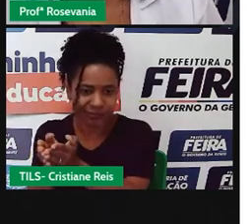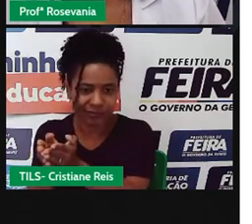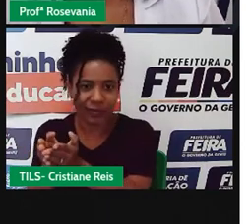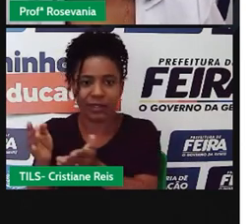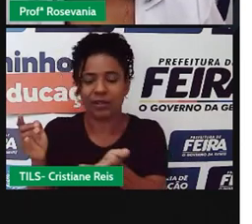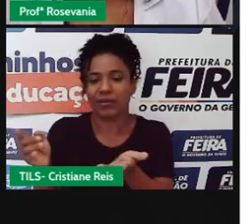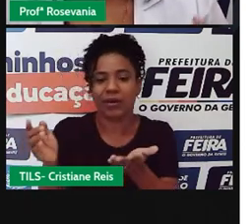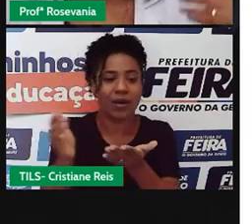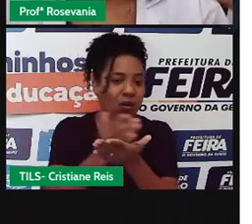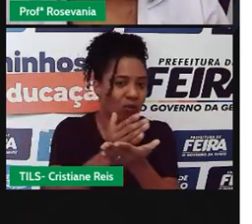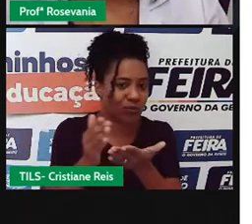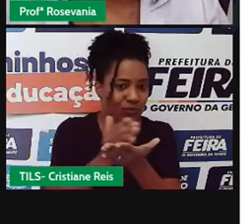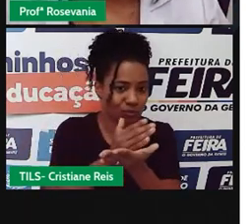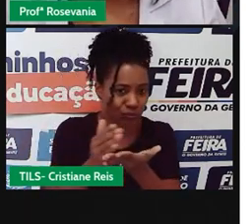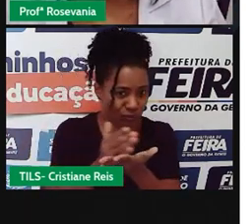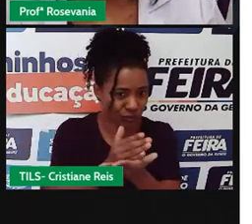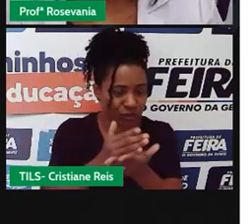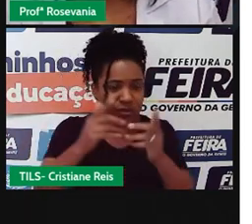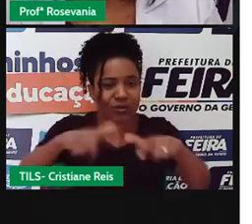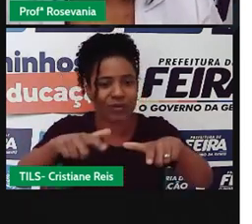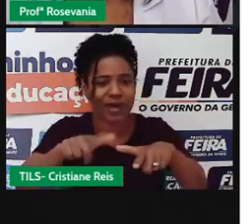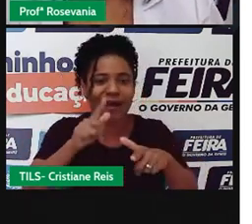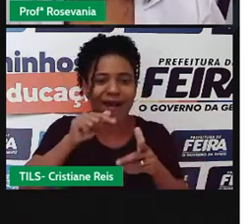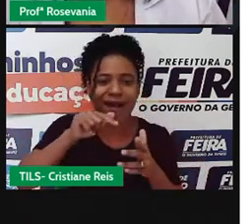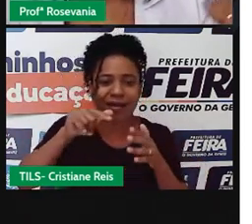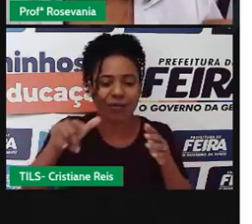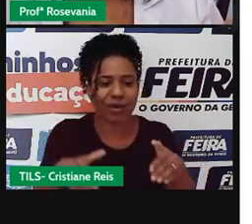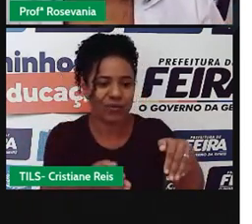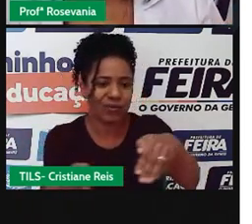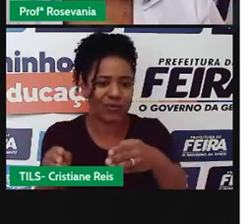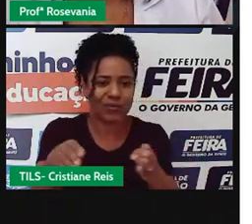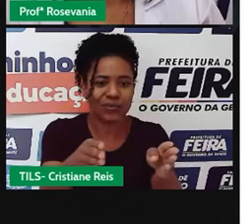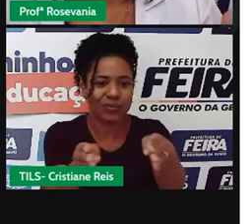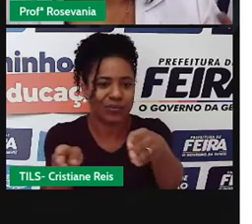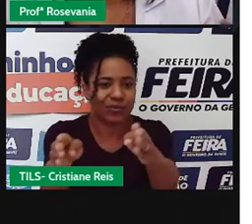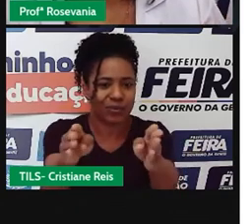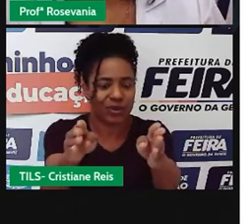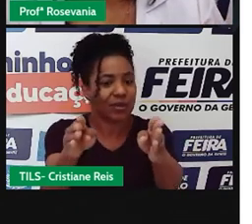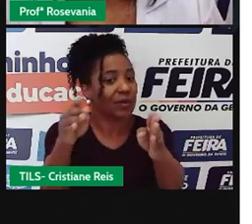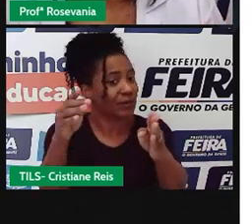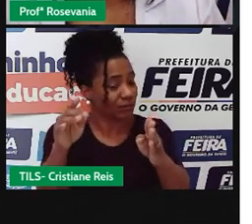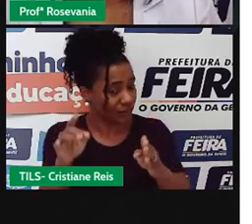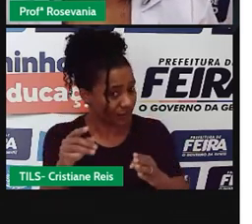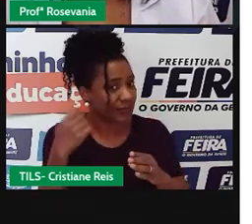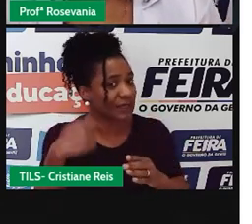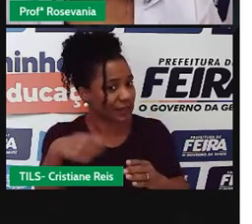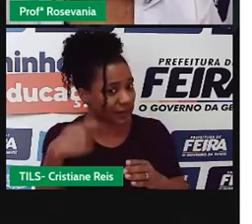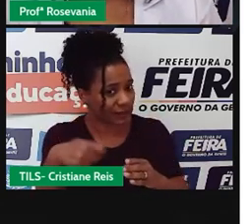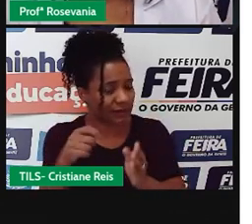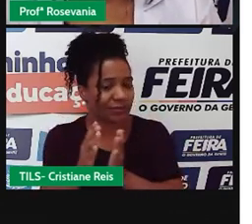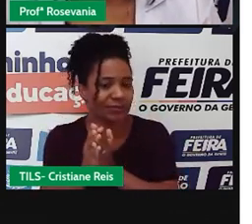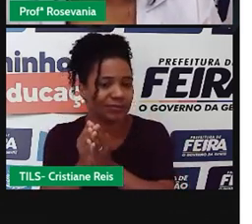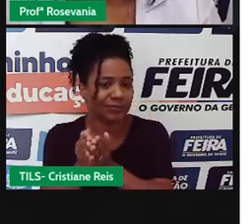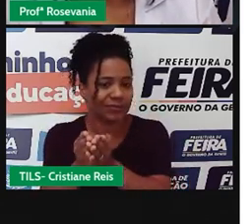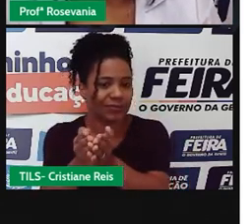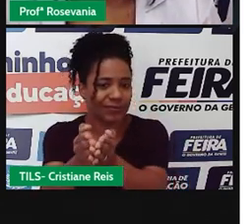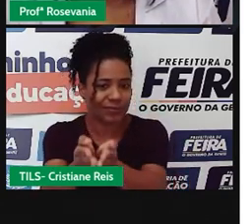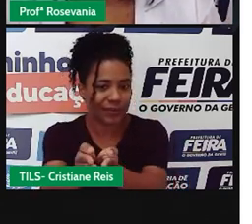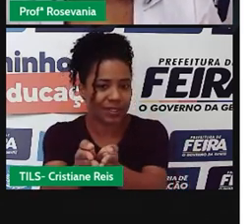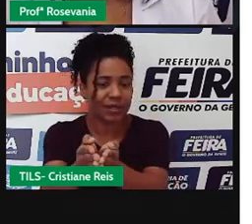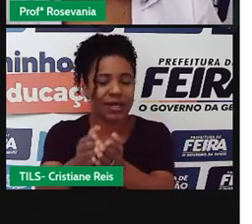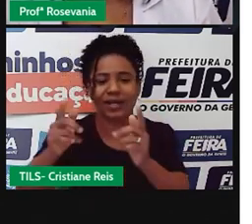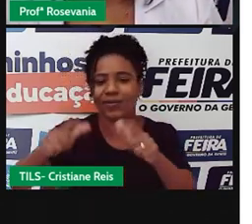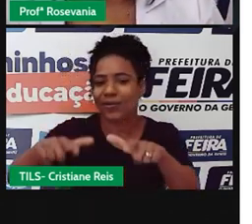regiões, por exemplo, quando você vai para a Antártida, o transporte mais recomendado é que você vá de